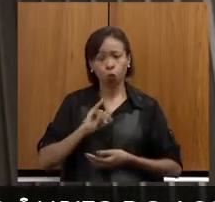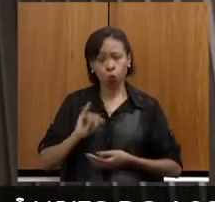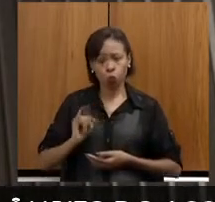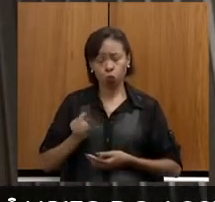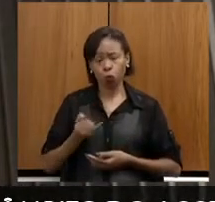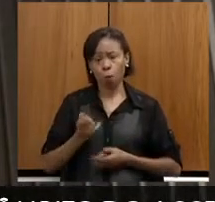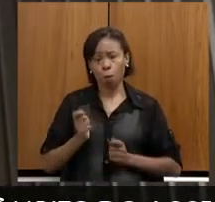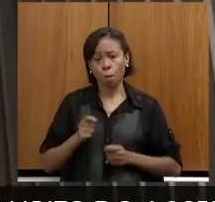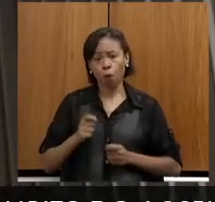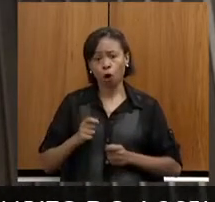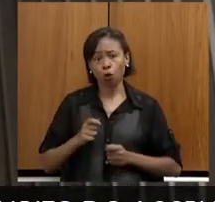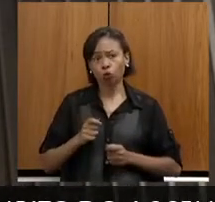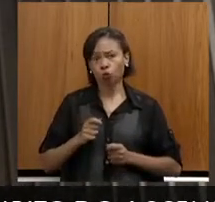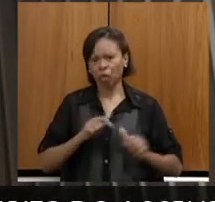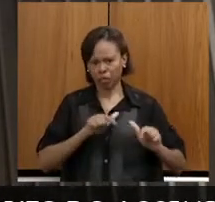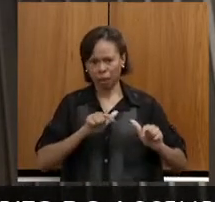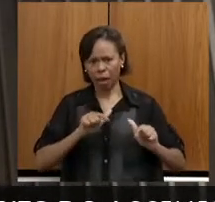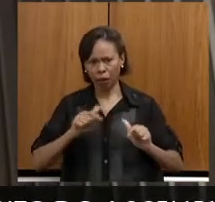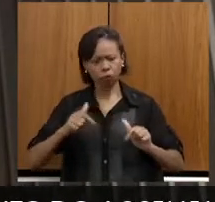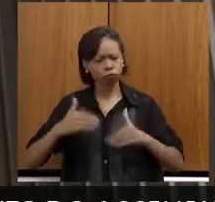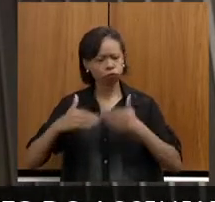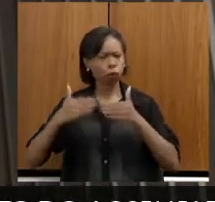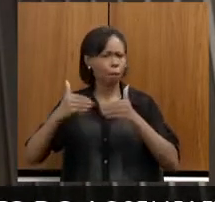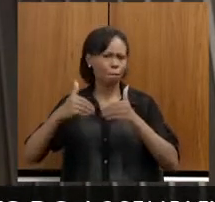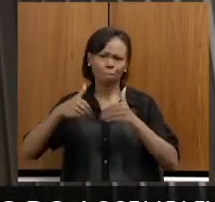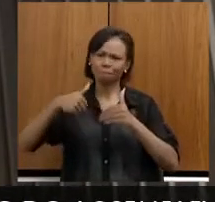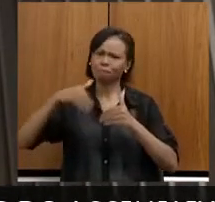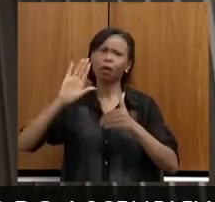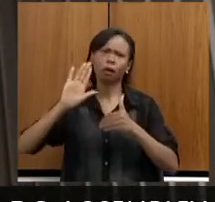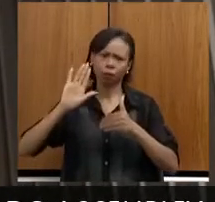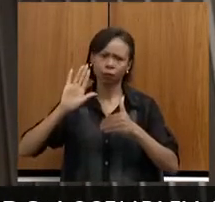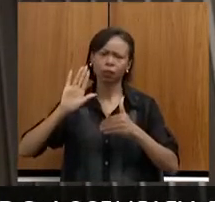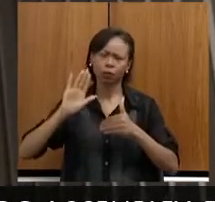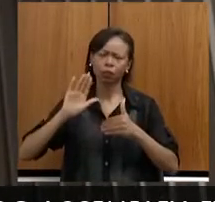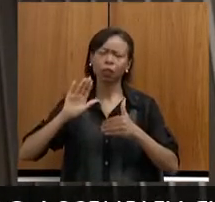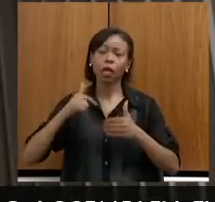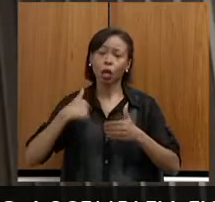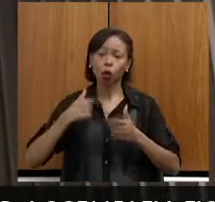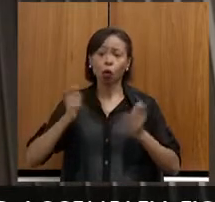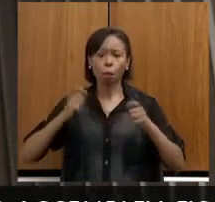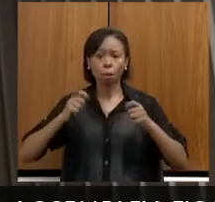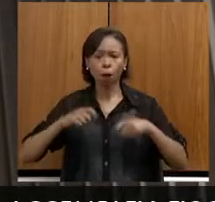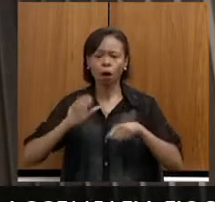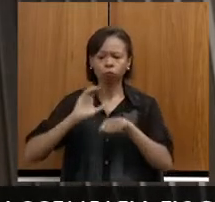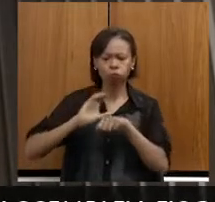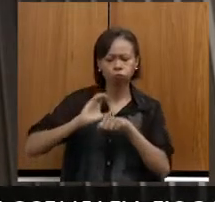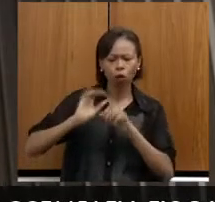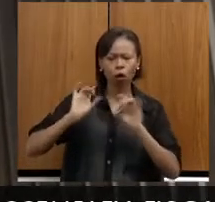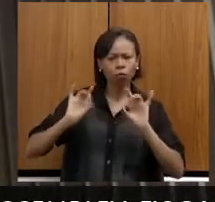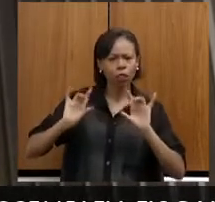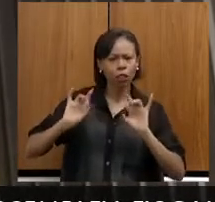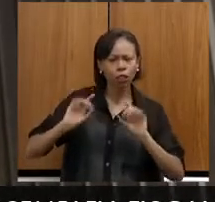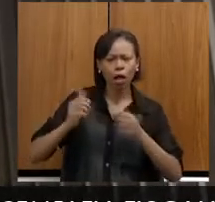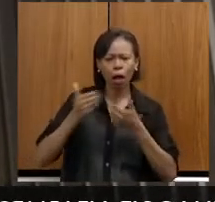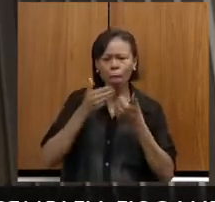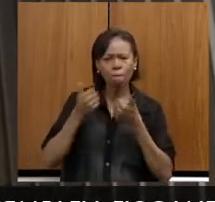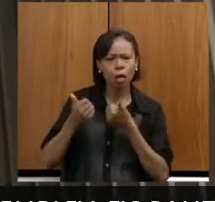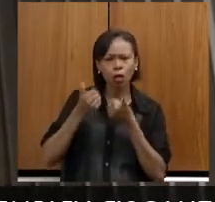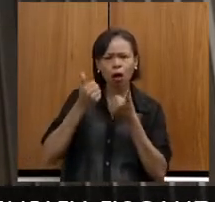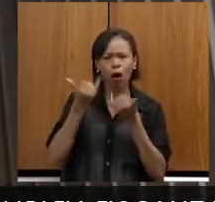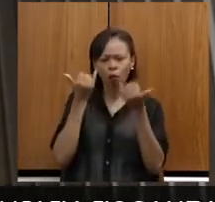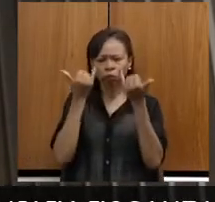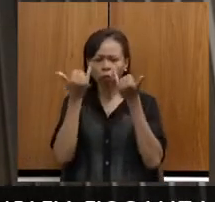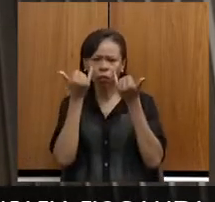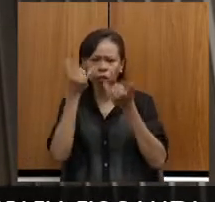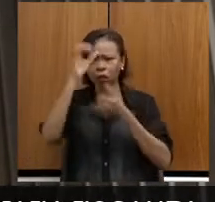trabalho no clube me acarretaria. Então, eu consigo me especializar melhor, eu consigo ter acesso a mais informações,